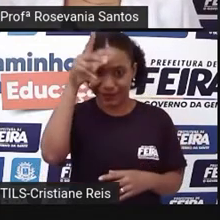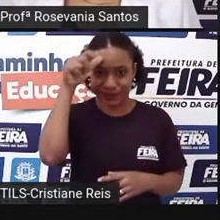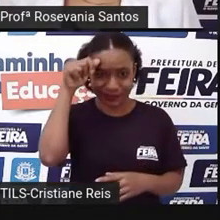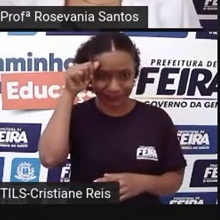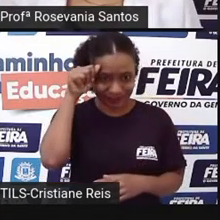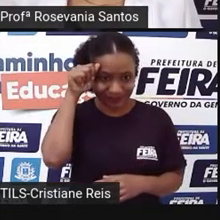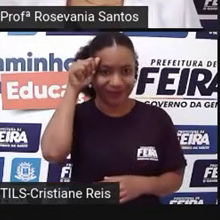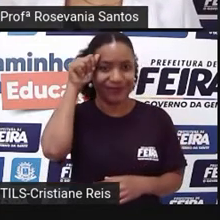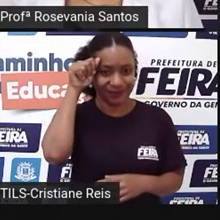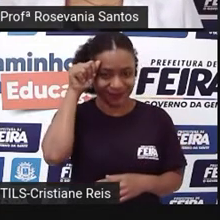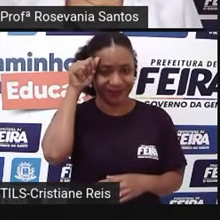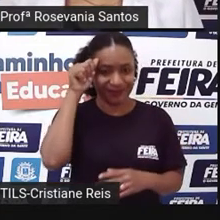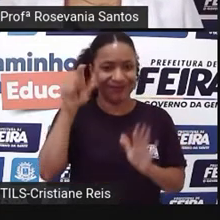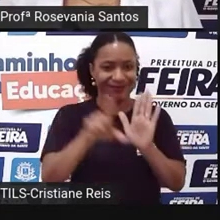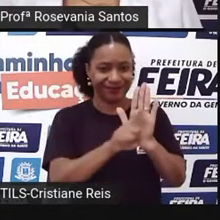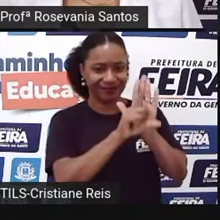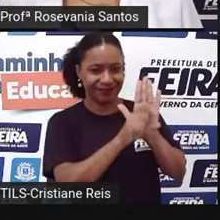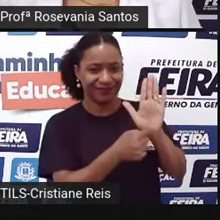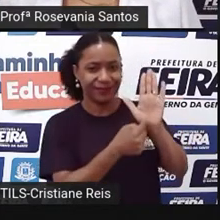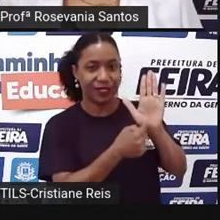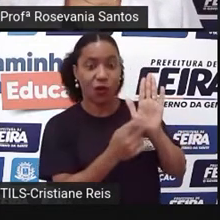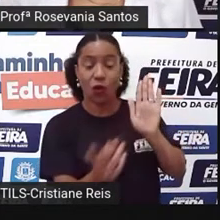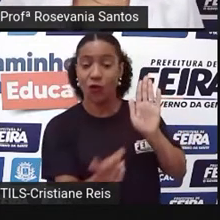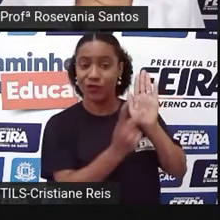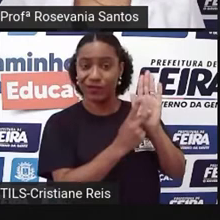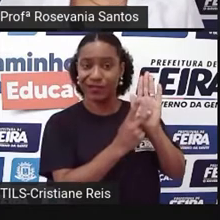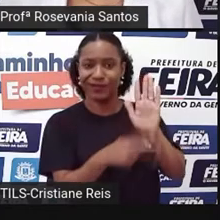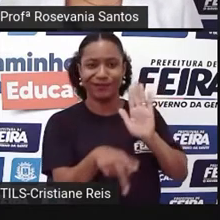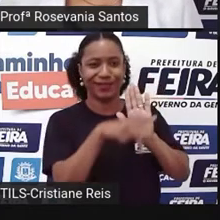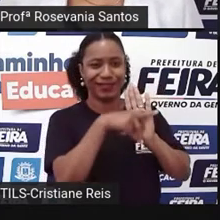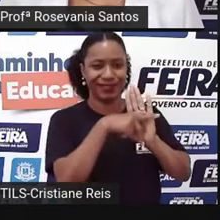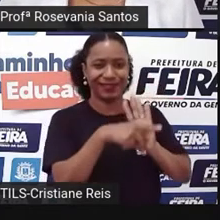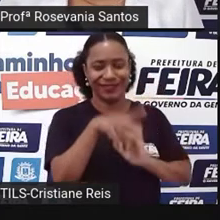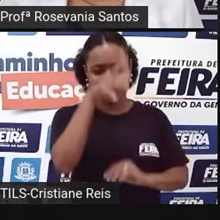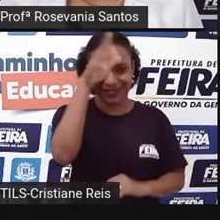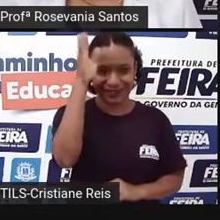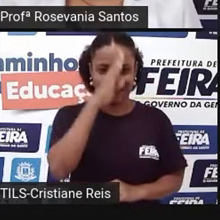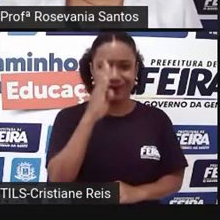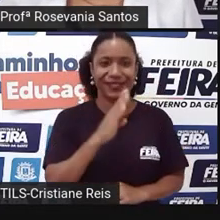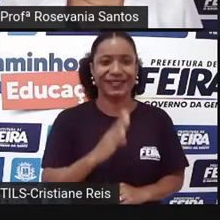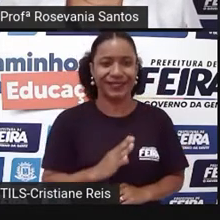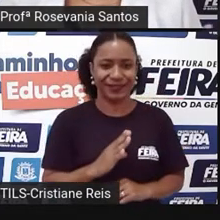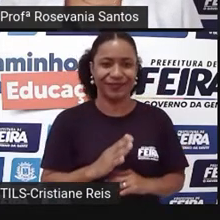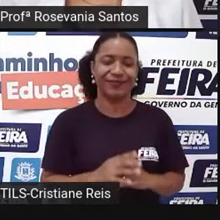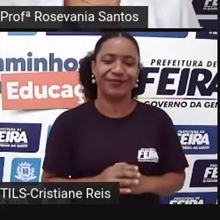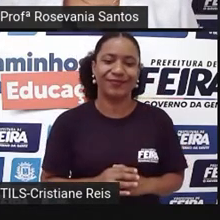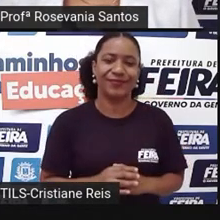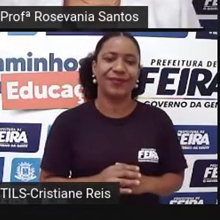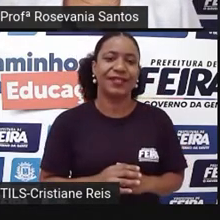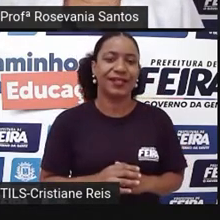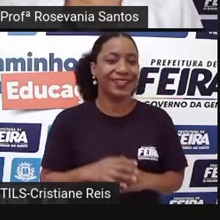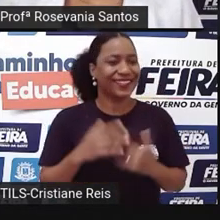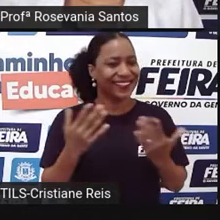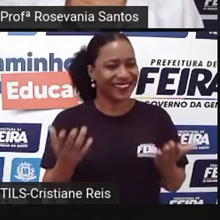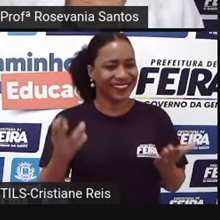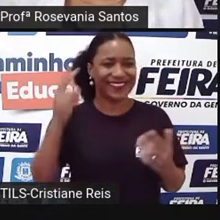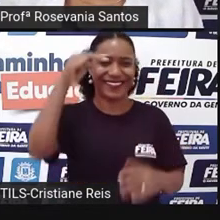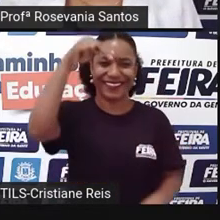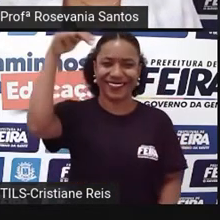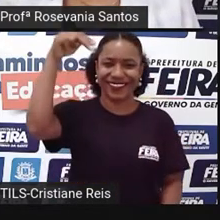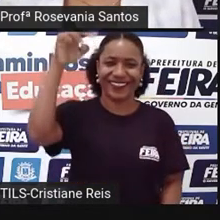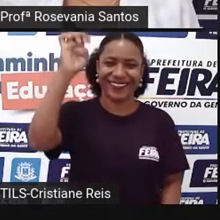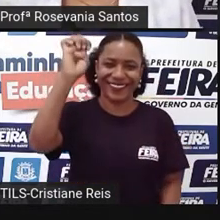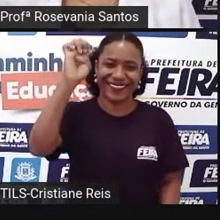Então, como vocês podem perceber aí, abrange todos os nove estados da região norte, a Pró, você quer falar nordeste, porque é a nossa